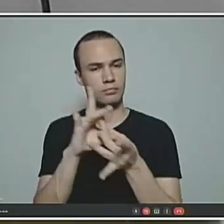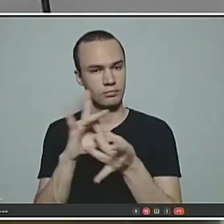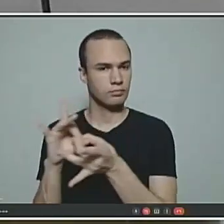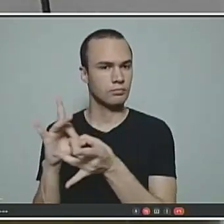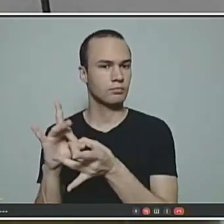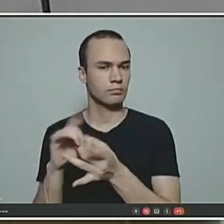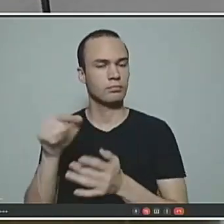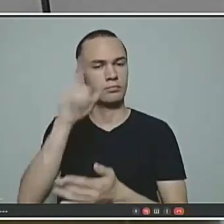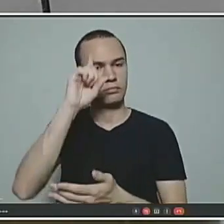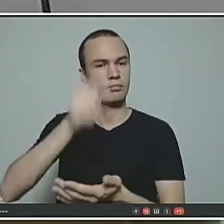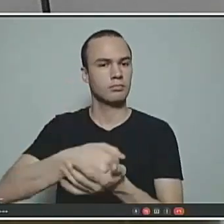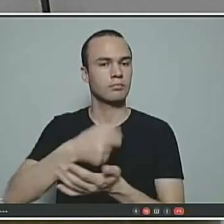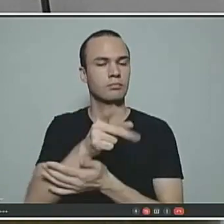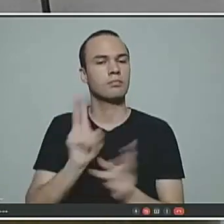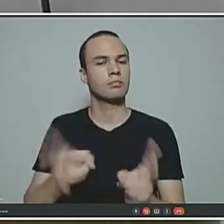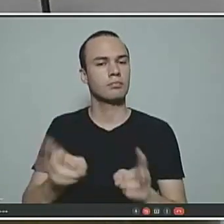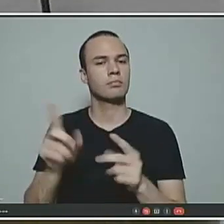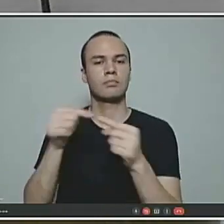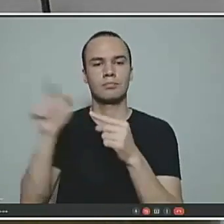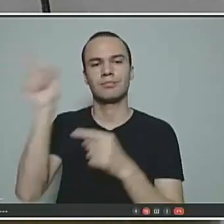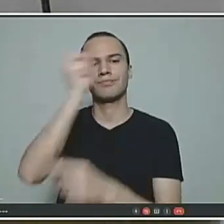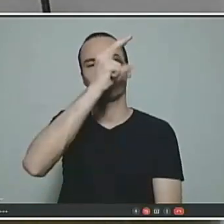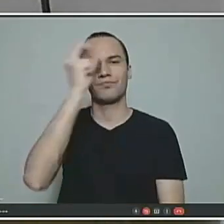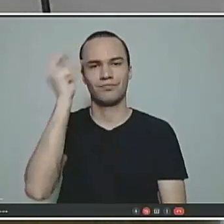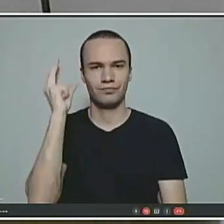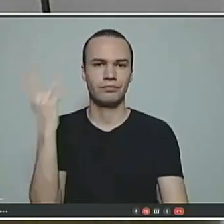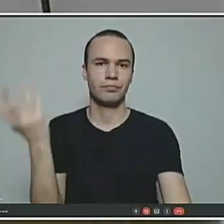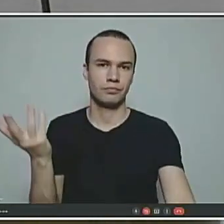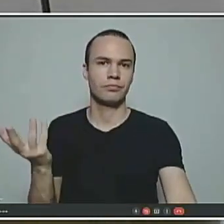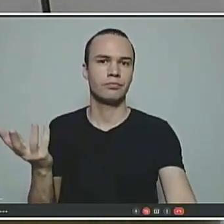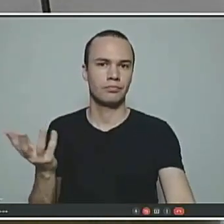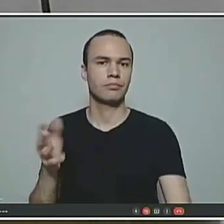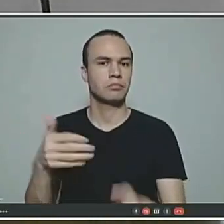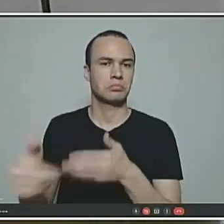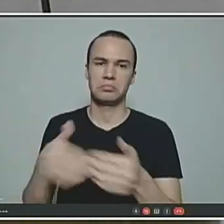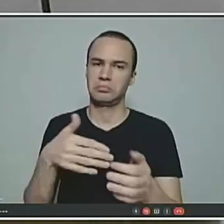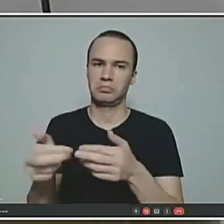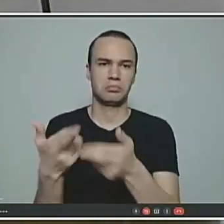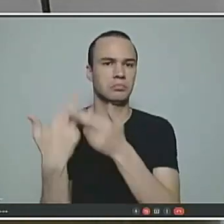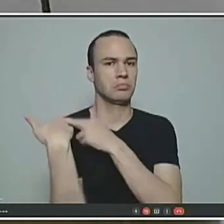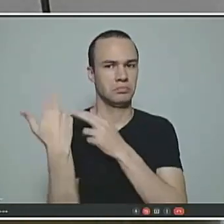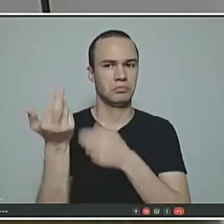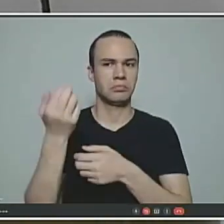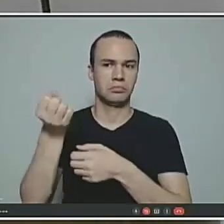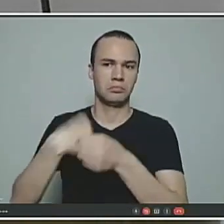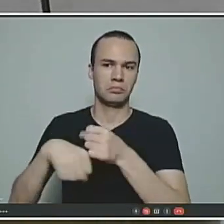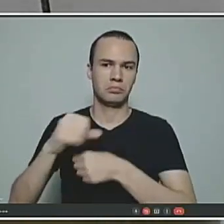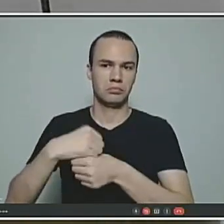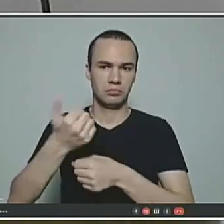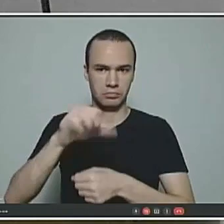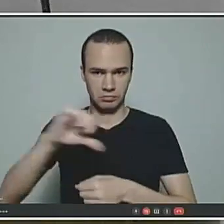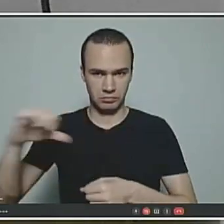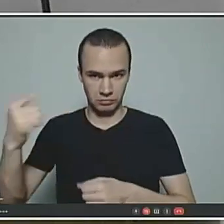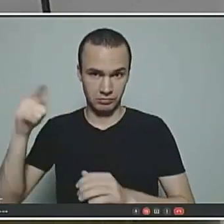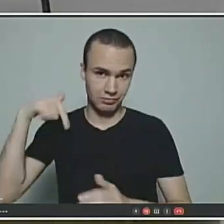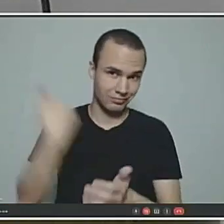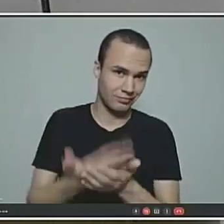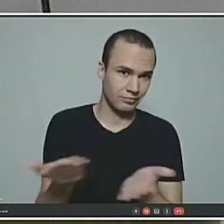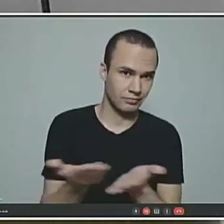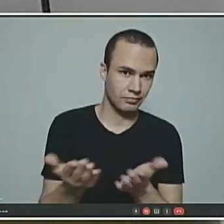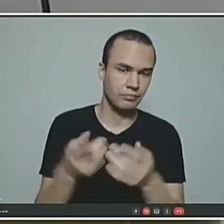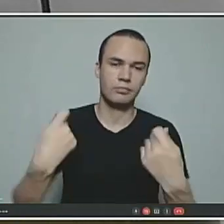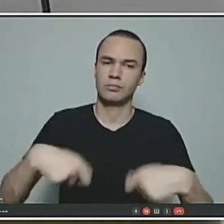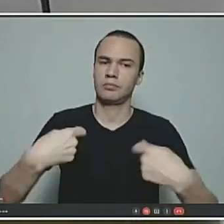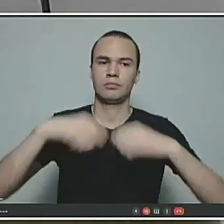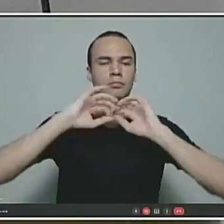grandes decisões sempre ficaram atreladas ao prefeito municipal. Seja quem for, de 92 até aqui. Isso tem que ficar muito